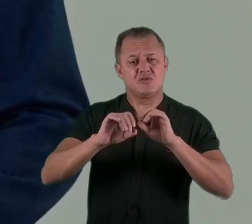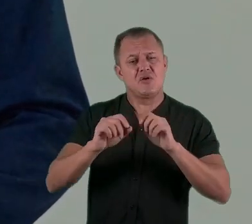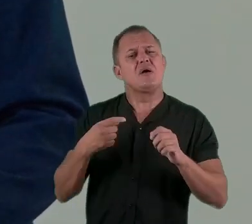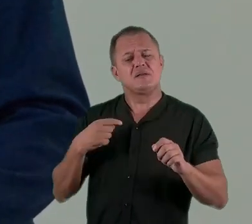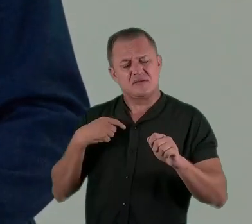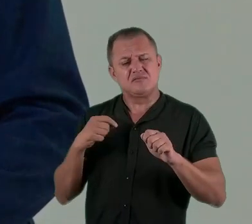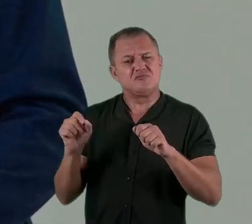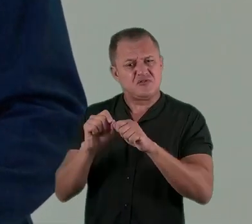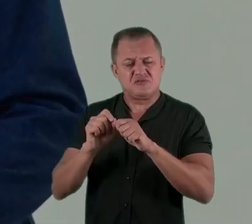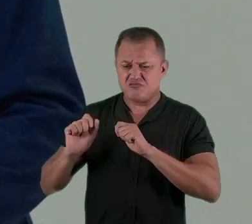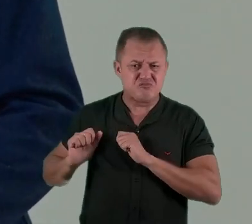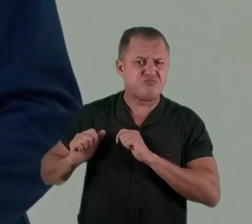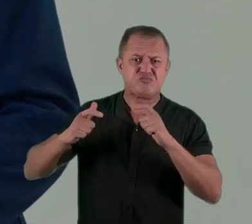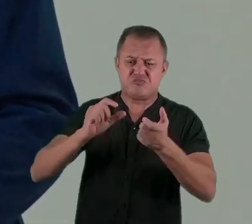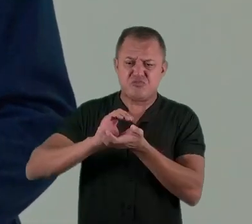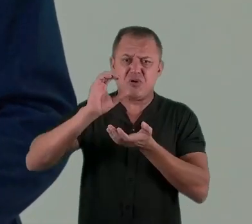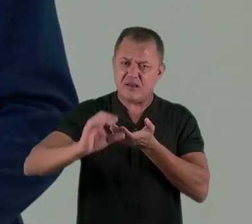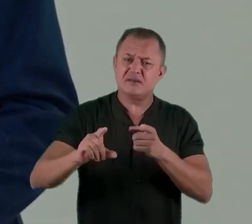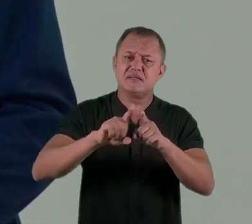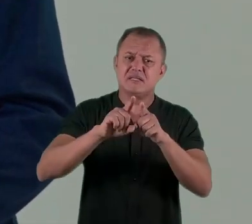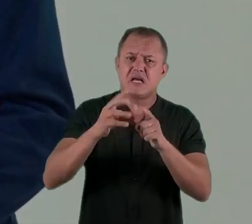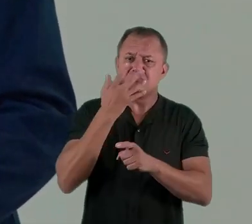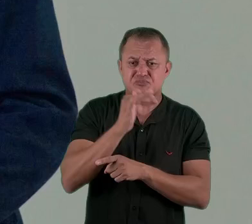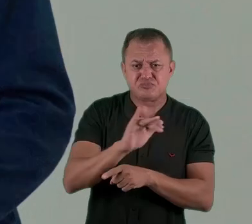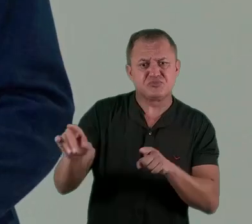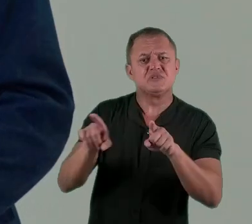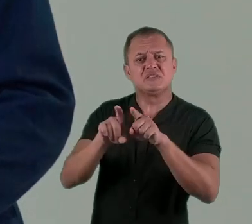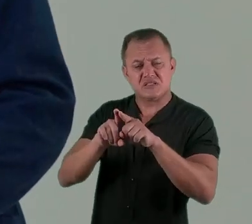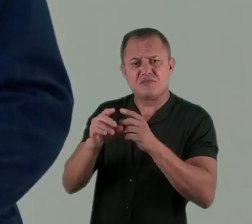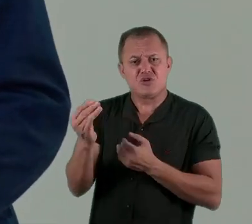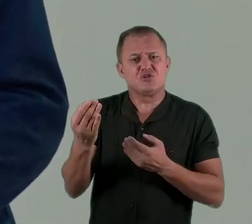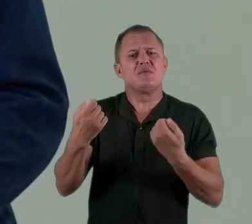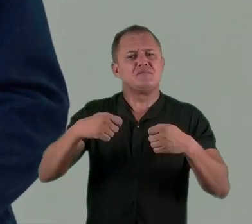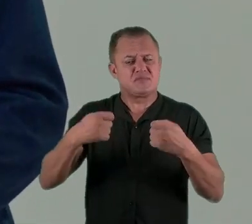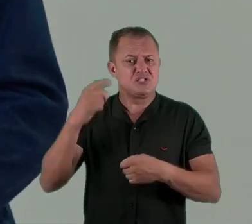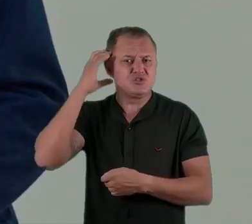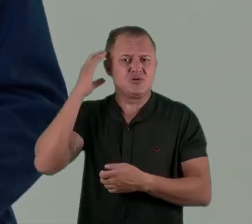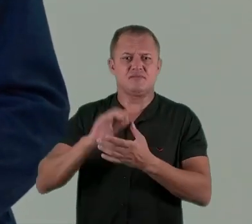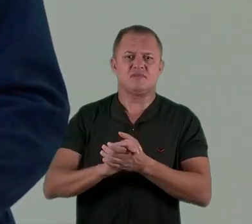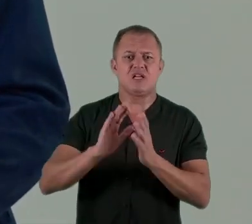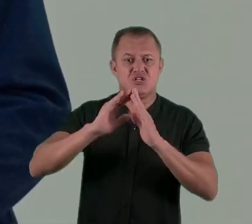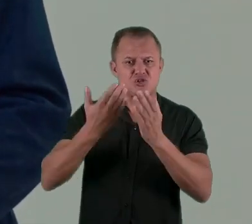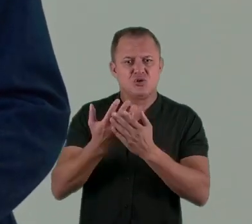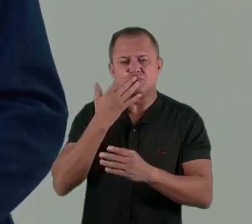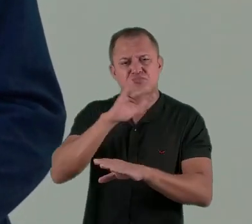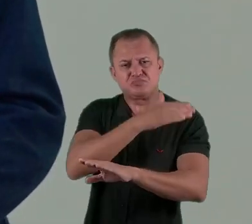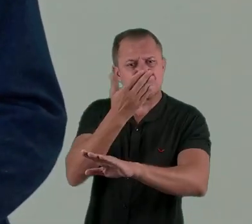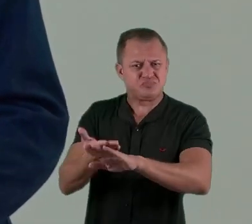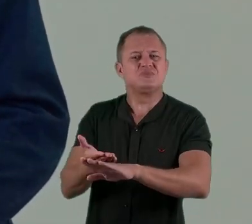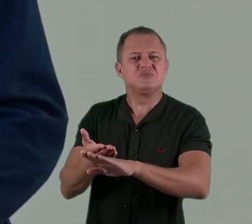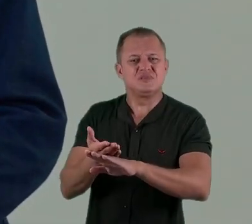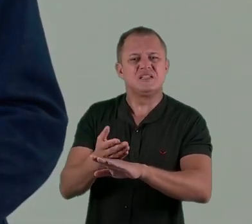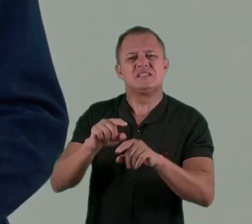fazer as grandes ações e investimentos que as crianças e jovens de Cuiabá precisam e merecem. Crestes, escola de tempo integral,